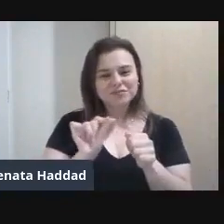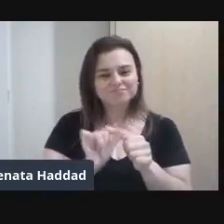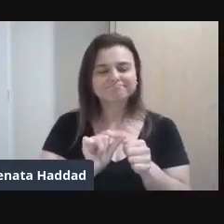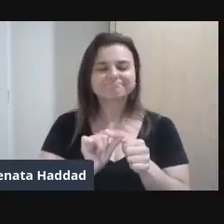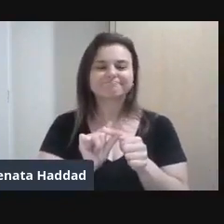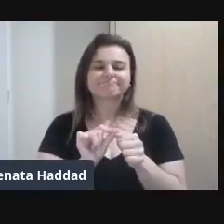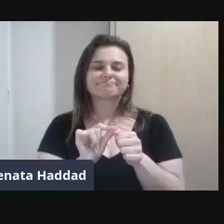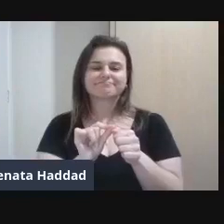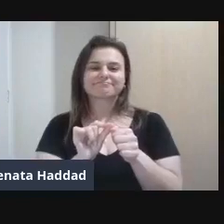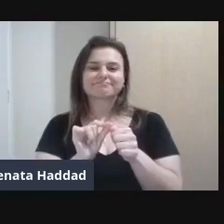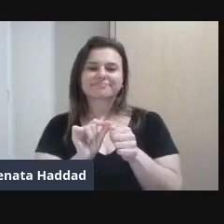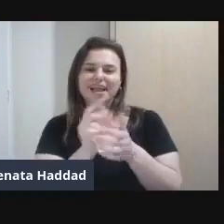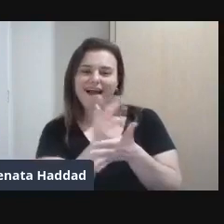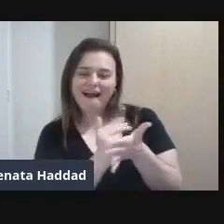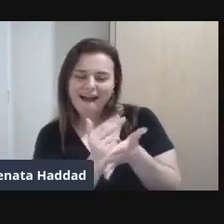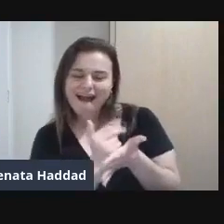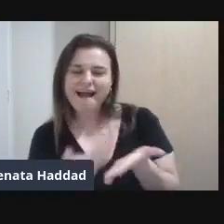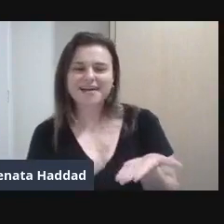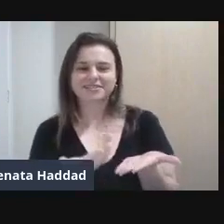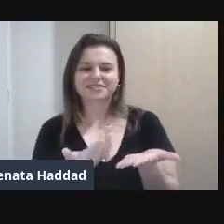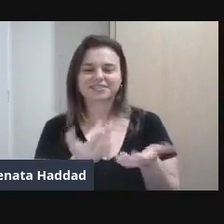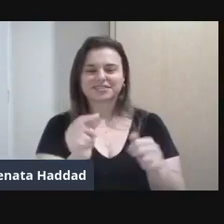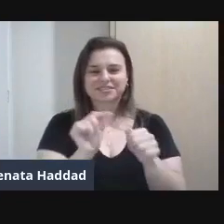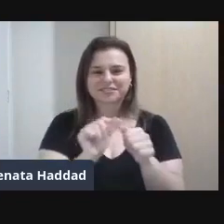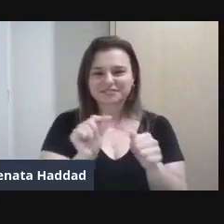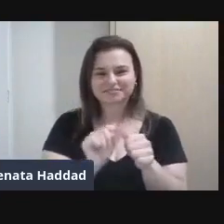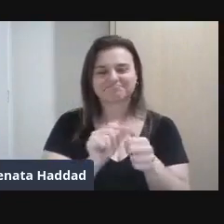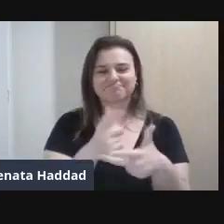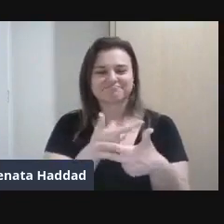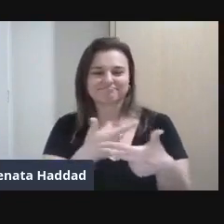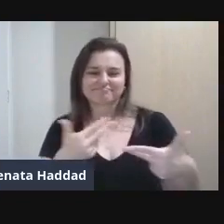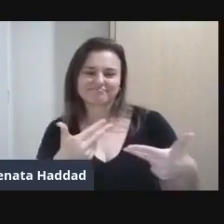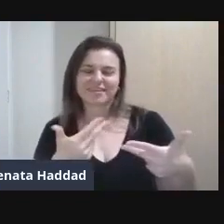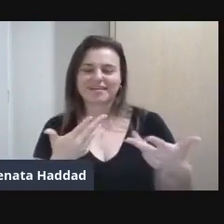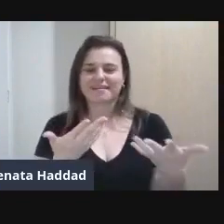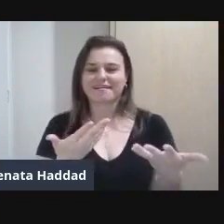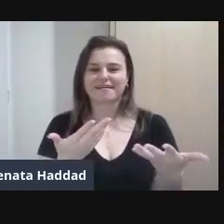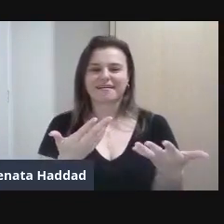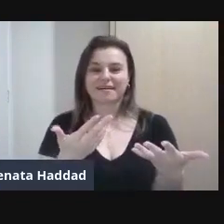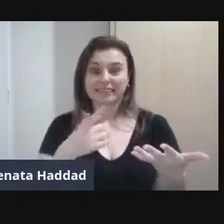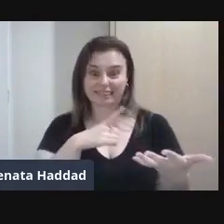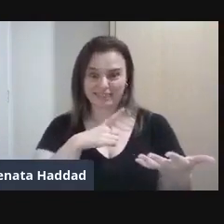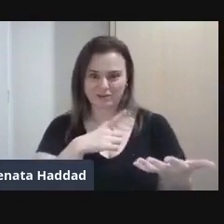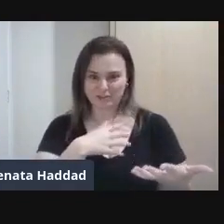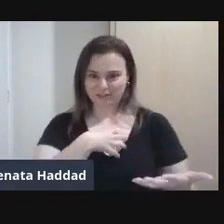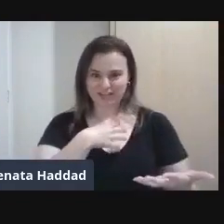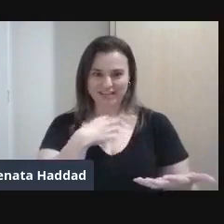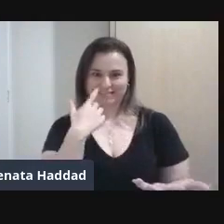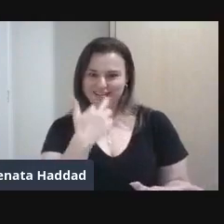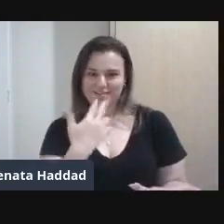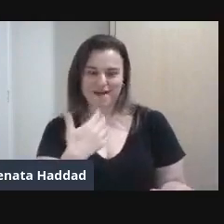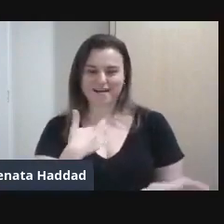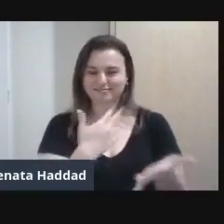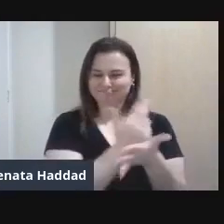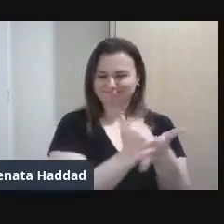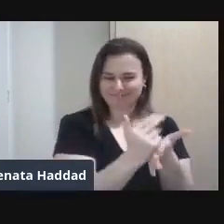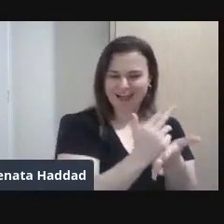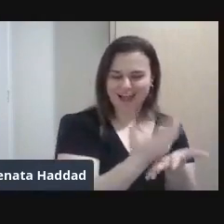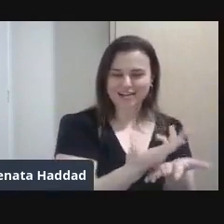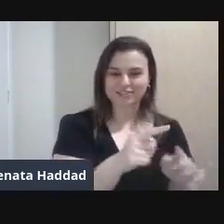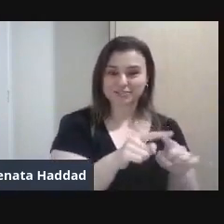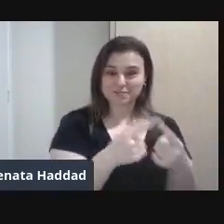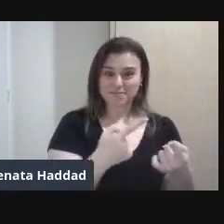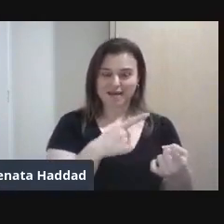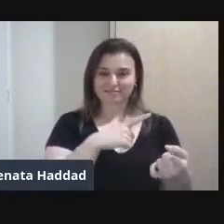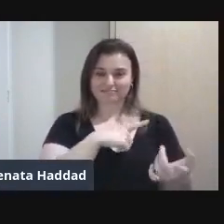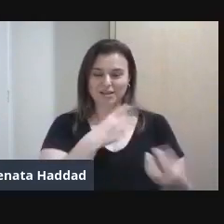ali a sua assinatura Por meio das suas obras Diversas linguagens artísticas, claro Mas nesse universo em que